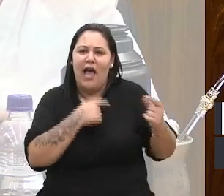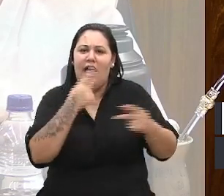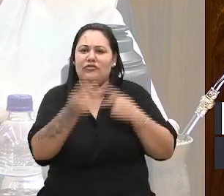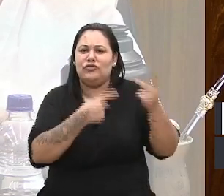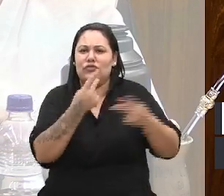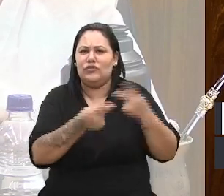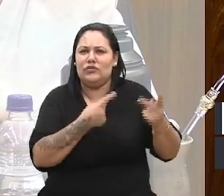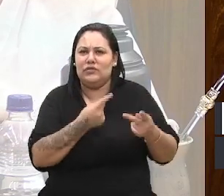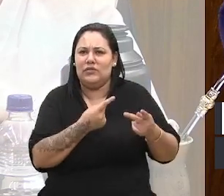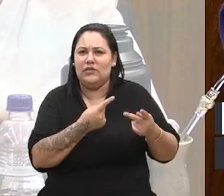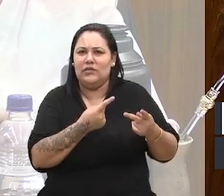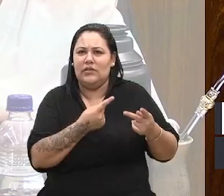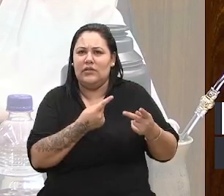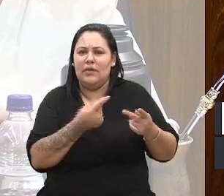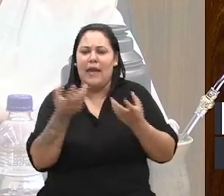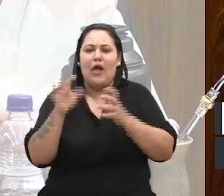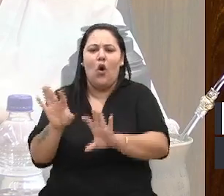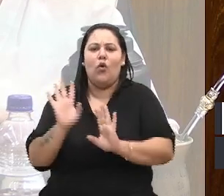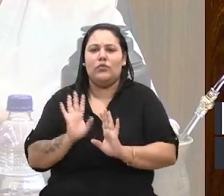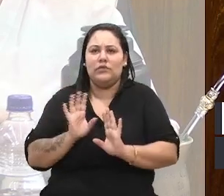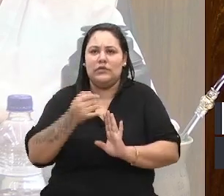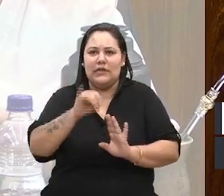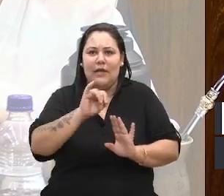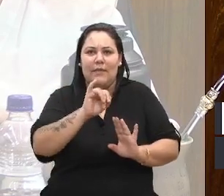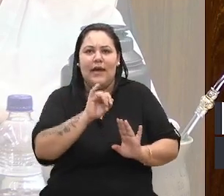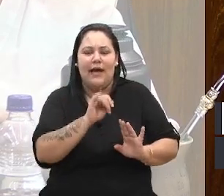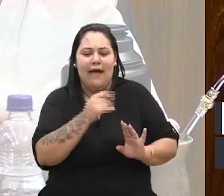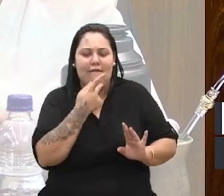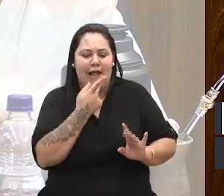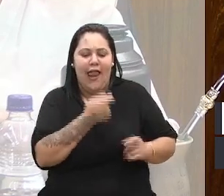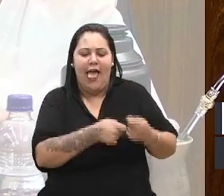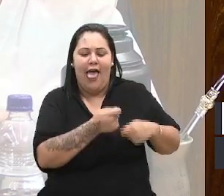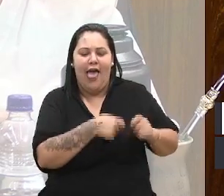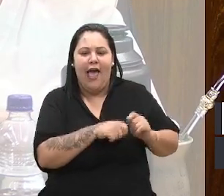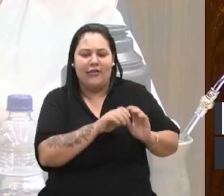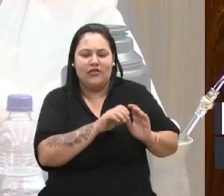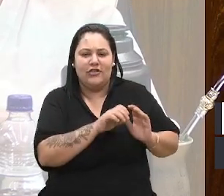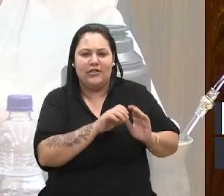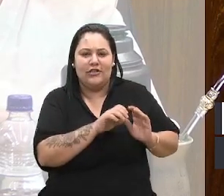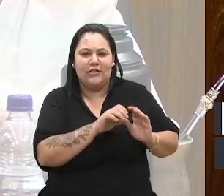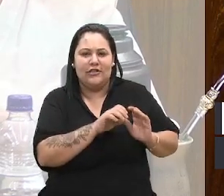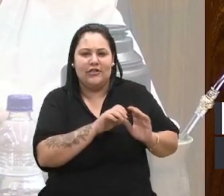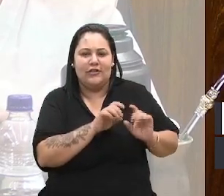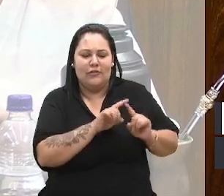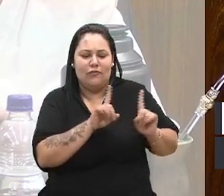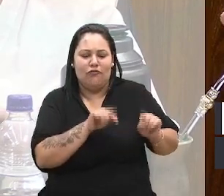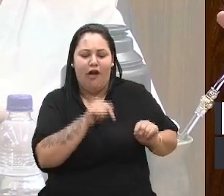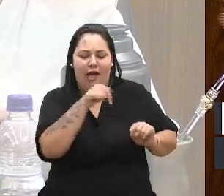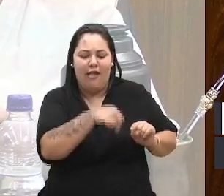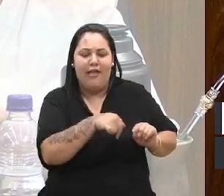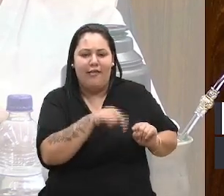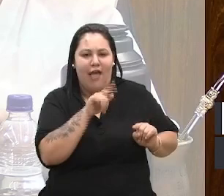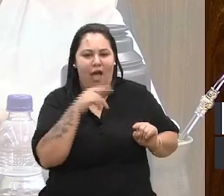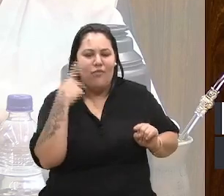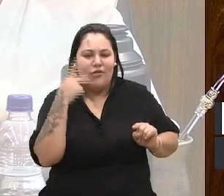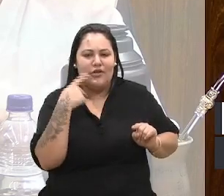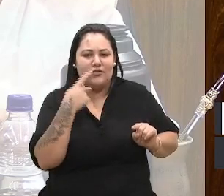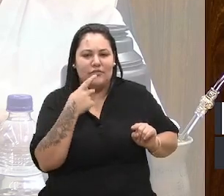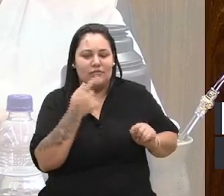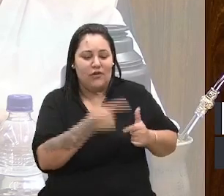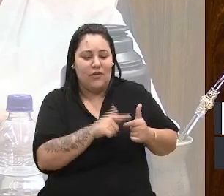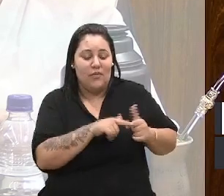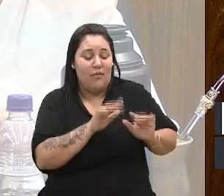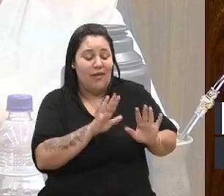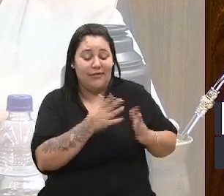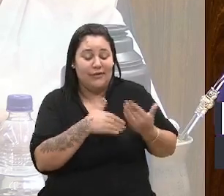jogar para a torcida. Mas quando é para negociar cargo ali do outro lado, são bem políticos mesmo. E também não tem problema isso. Não tem problema.